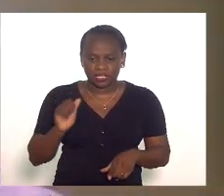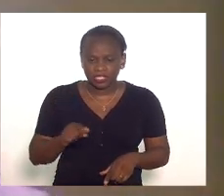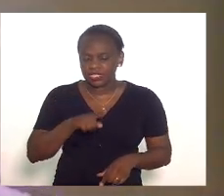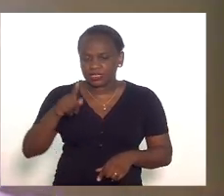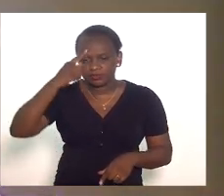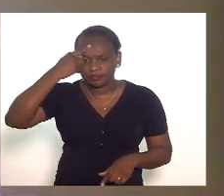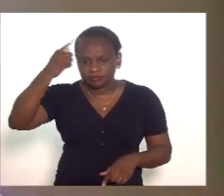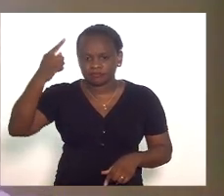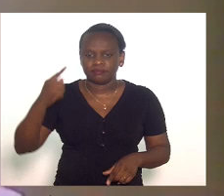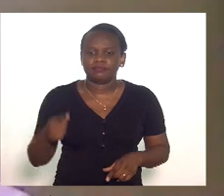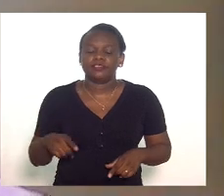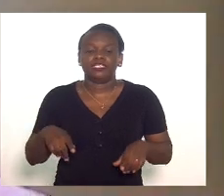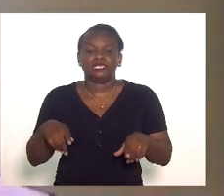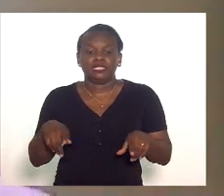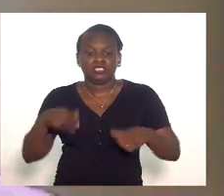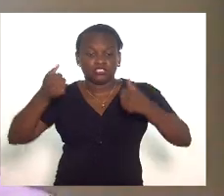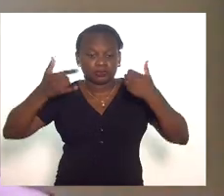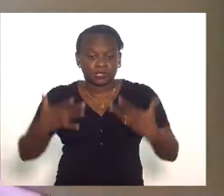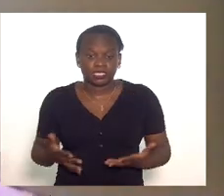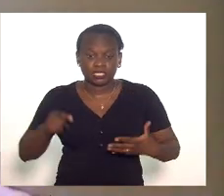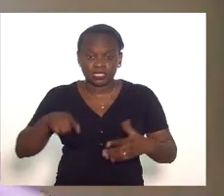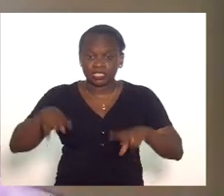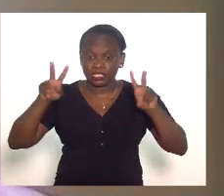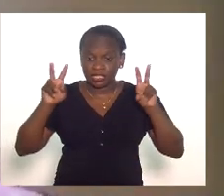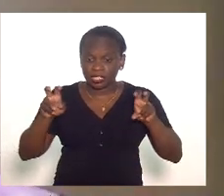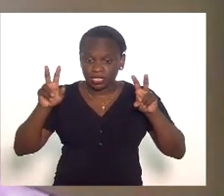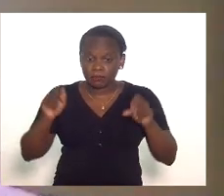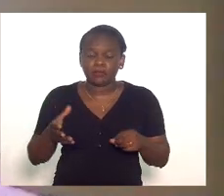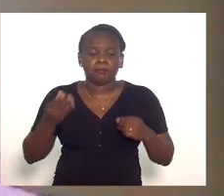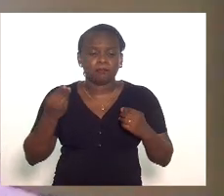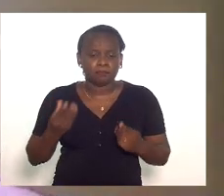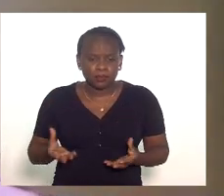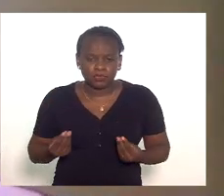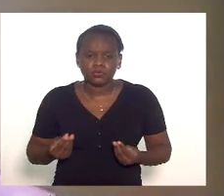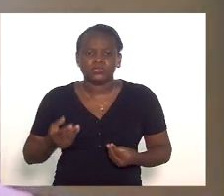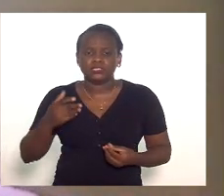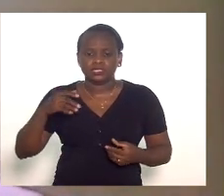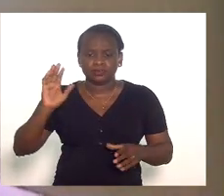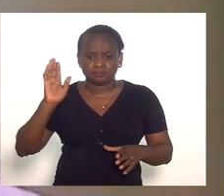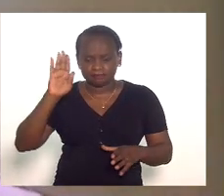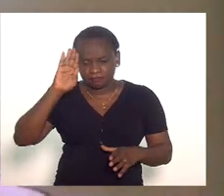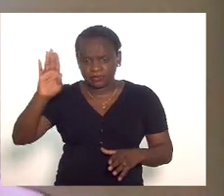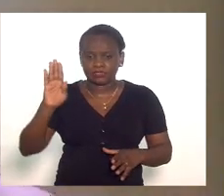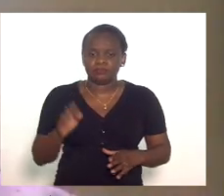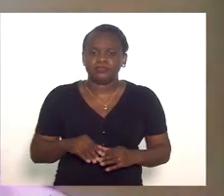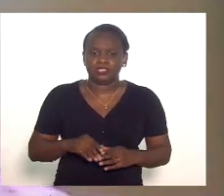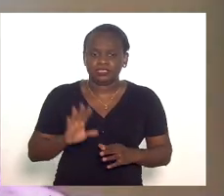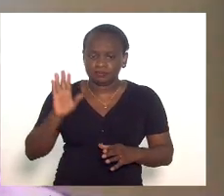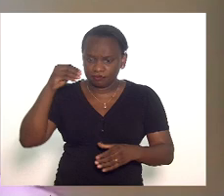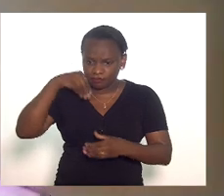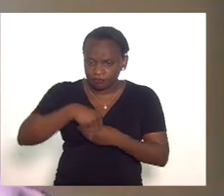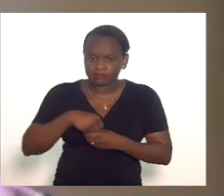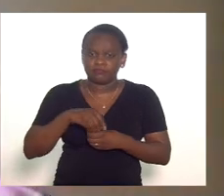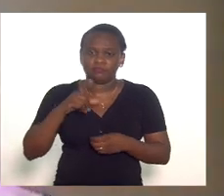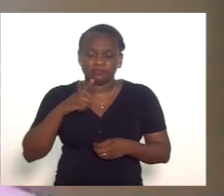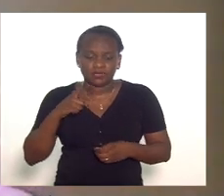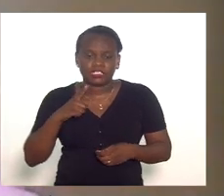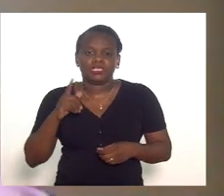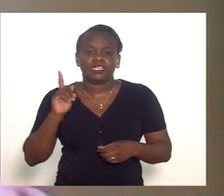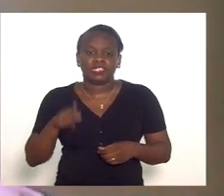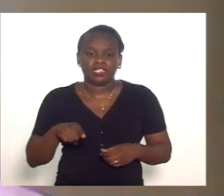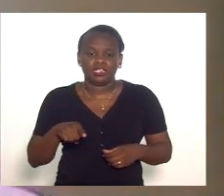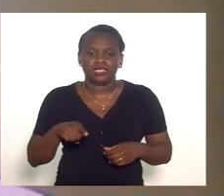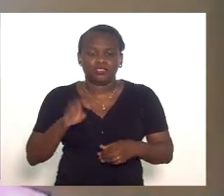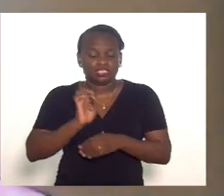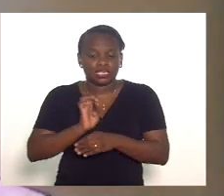iniciativa nós estamos tratando aqui de um tema absolutamente central central que é envolver